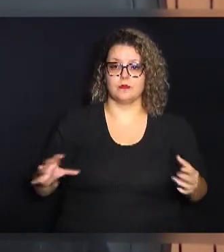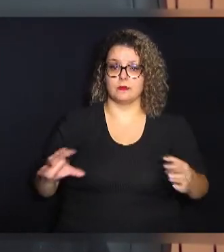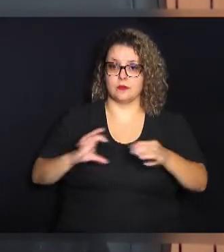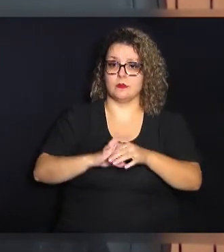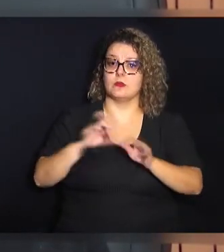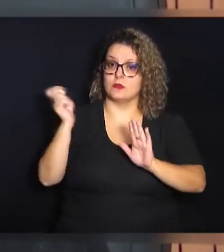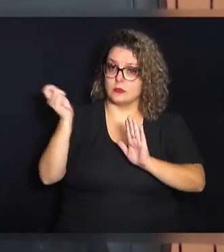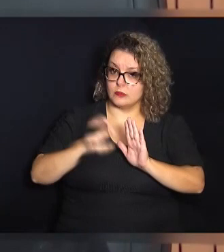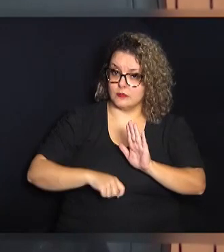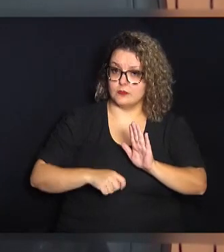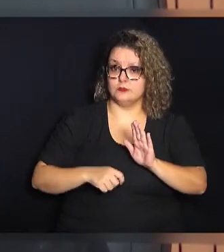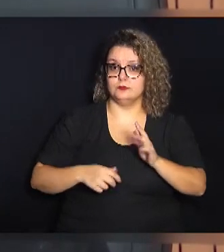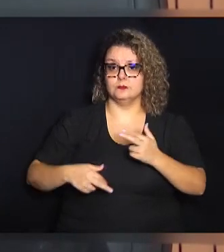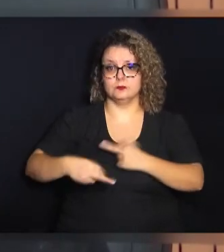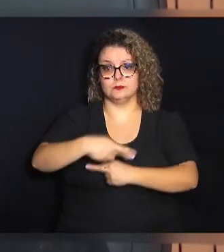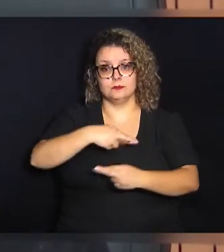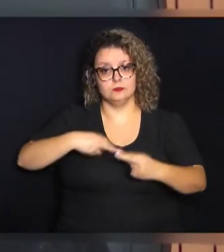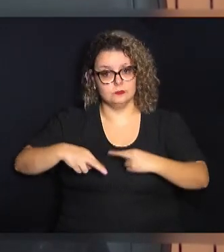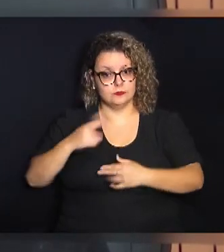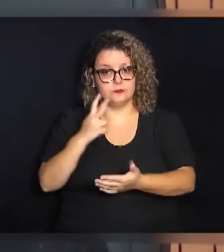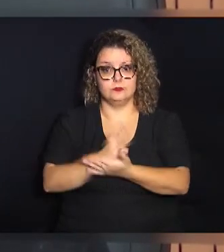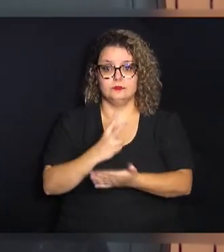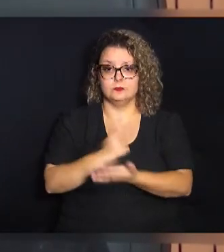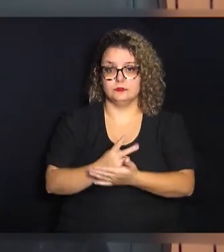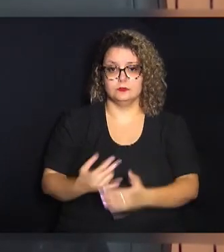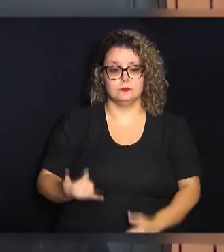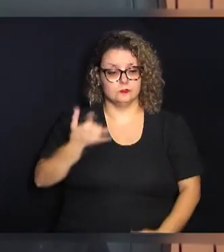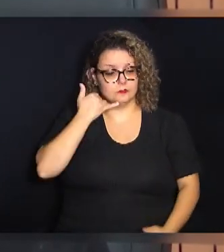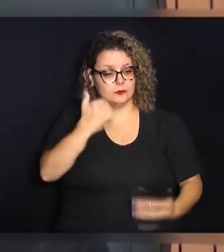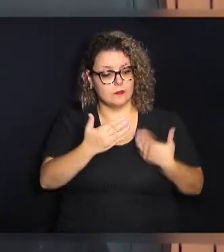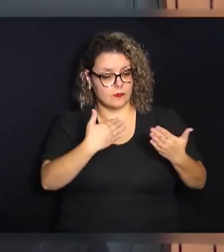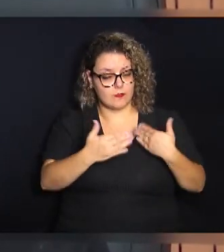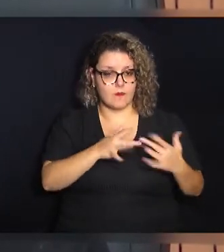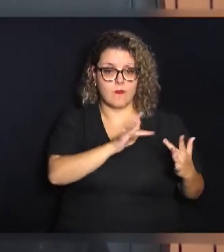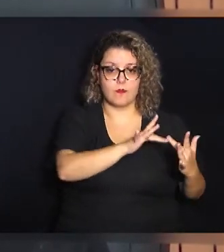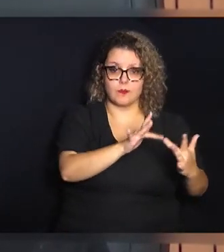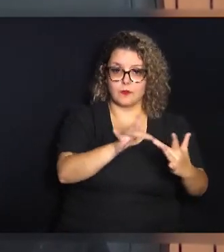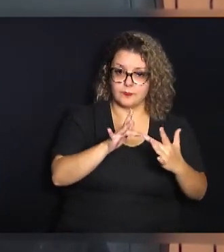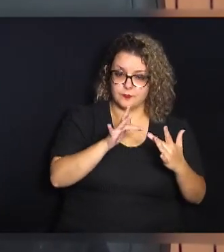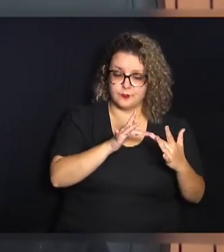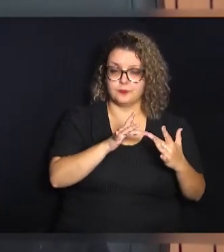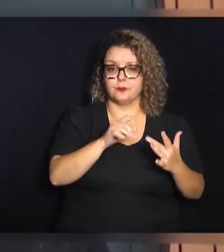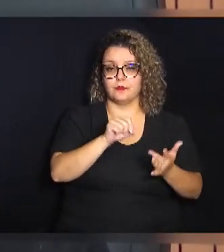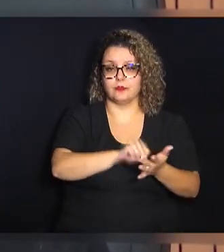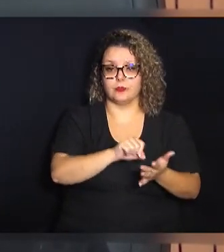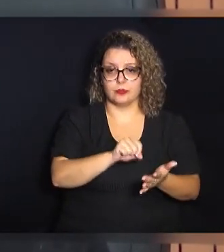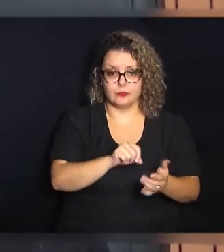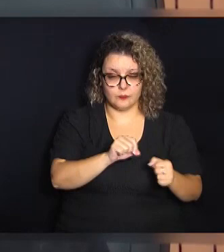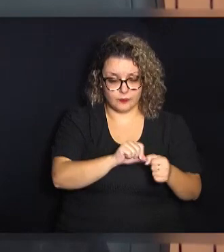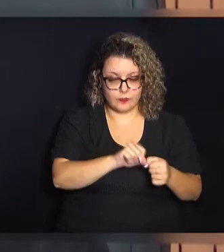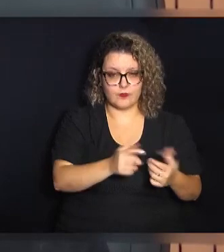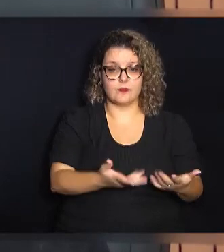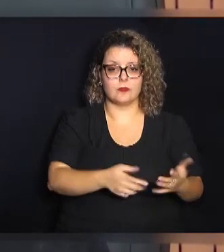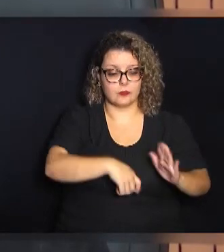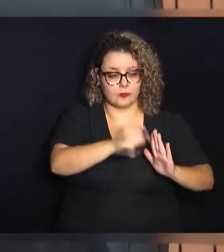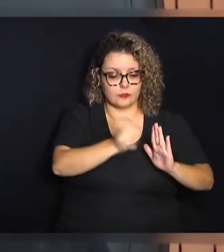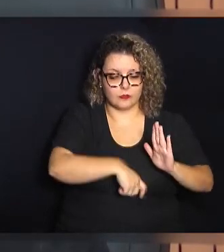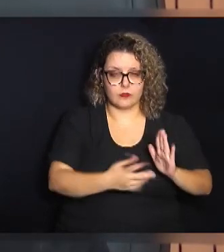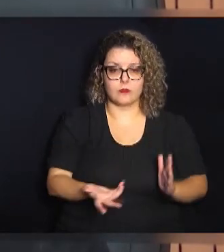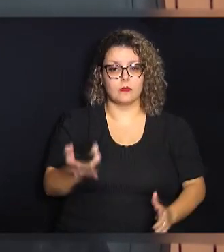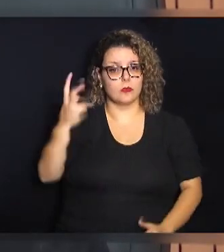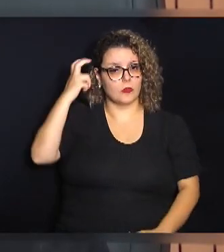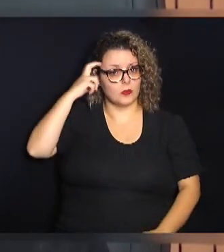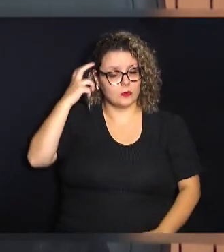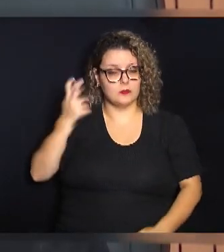ligação constante de interlocução constante com o território de realização das competências culturais que são